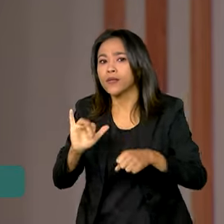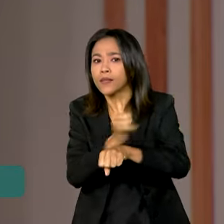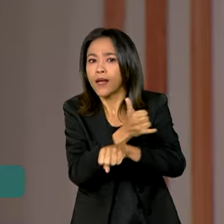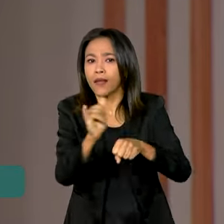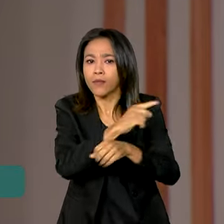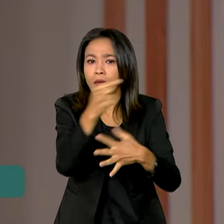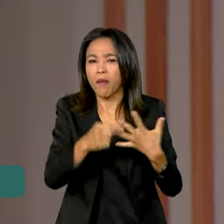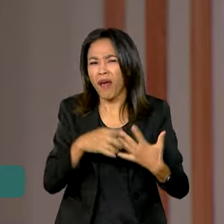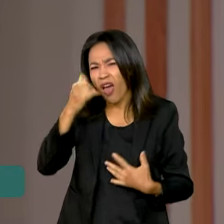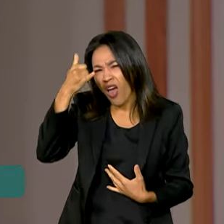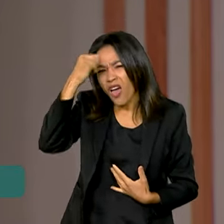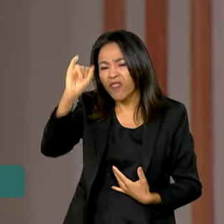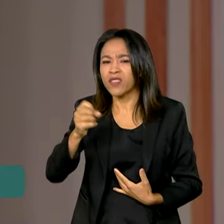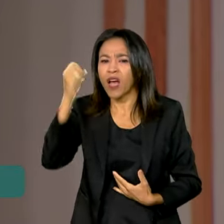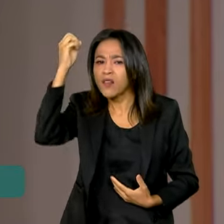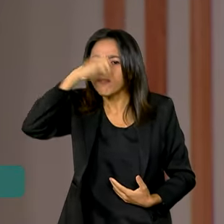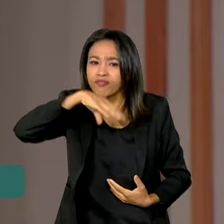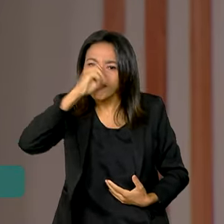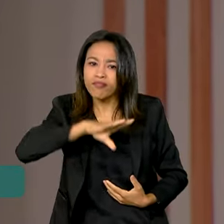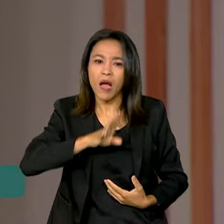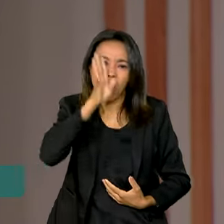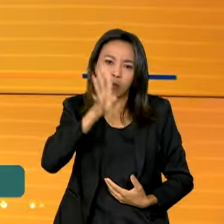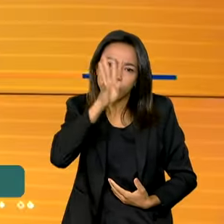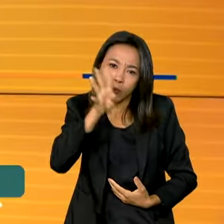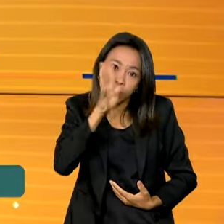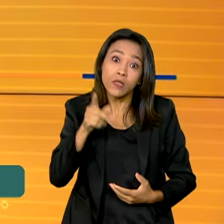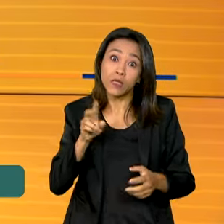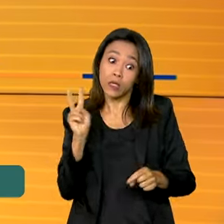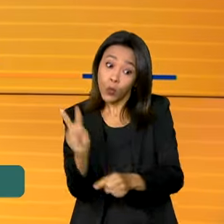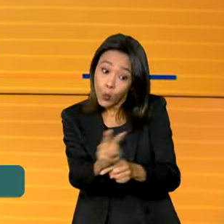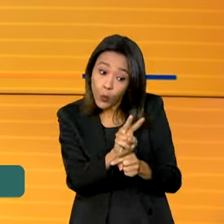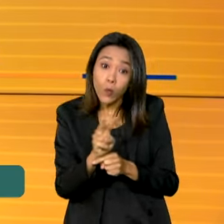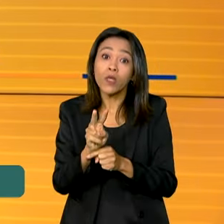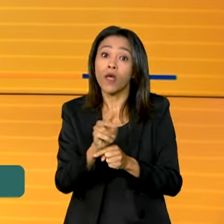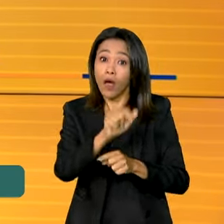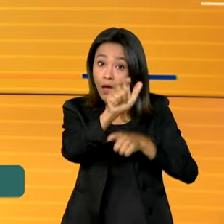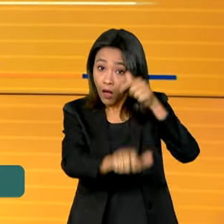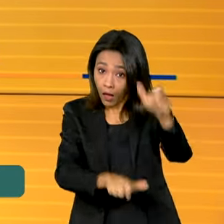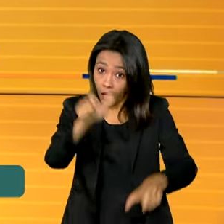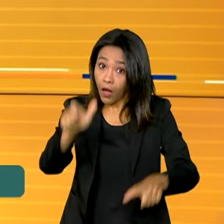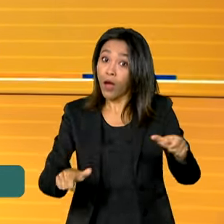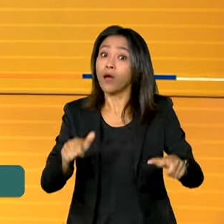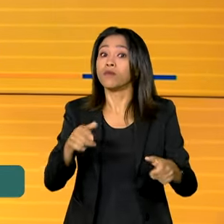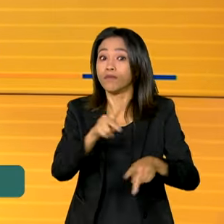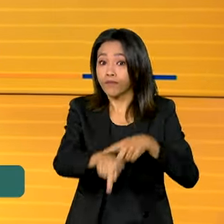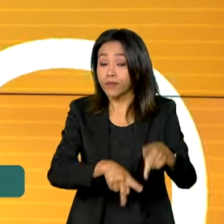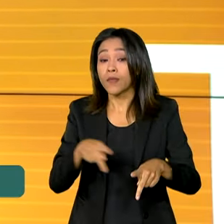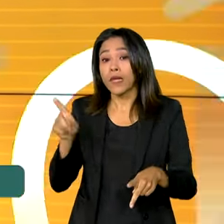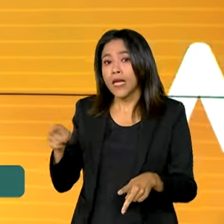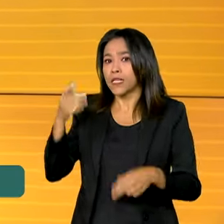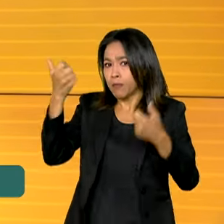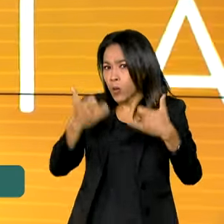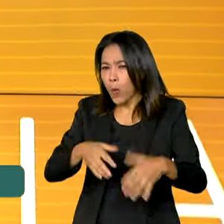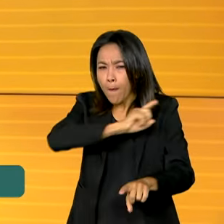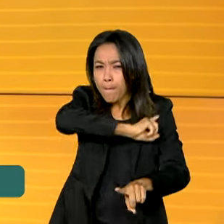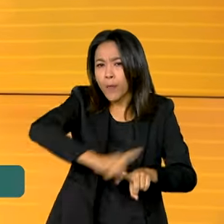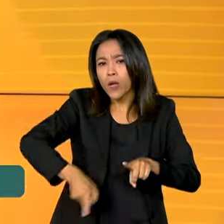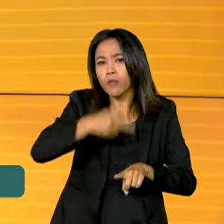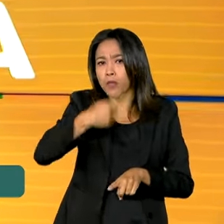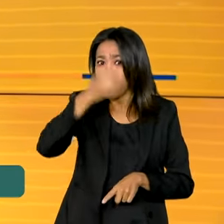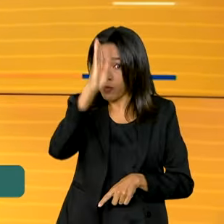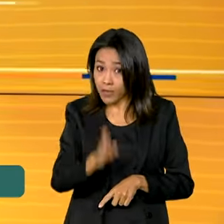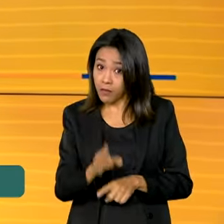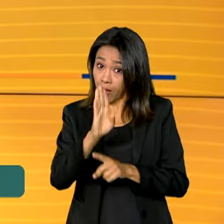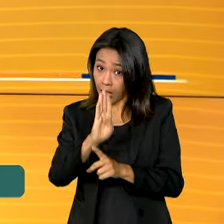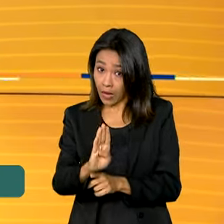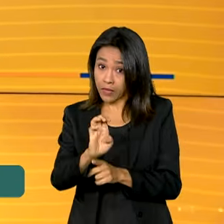evitar abusos e para proteger a população. Haddad explicou que uma das medidas é proibir no Brasil as bets